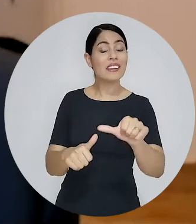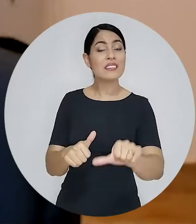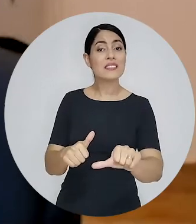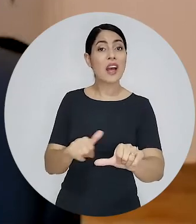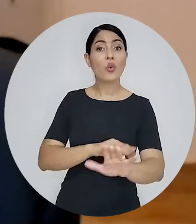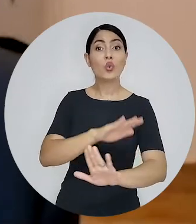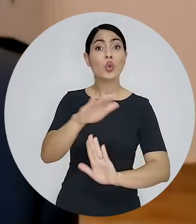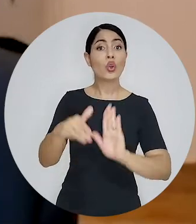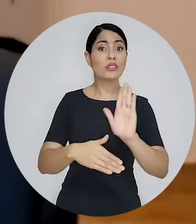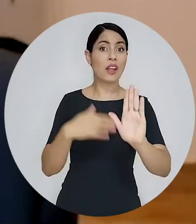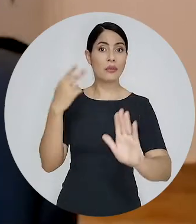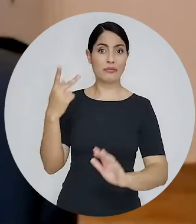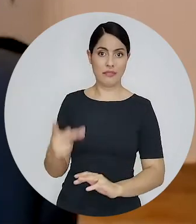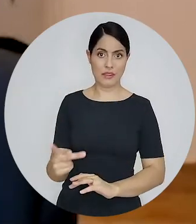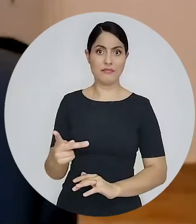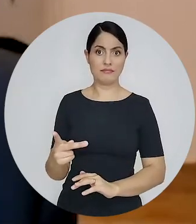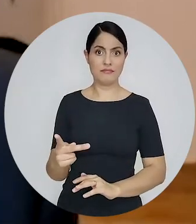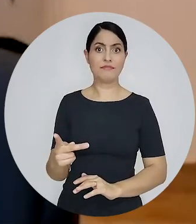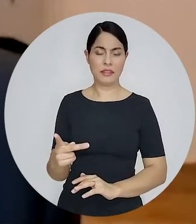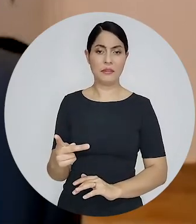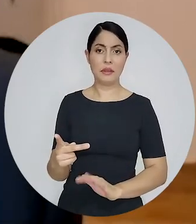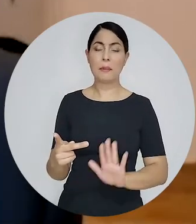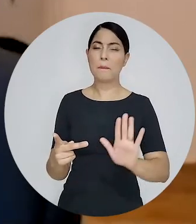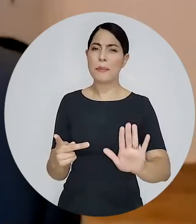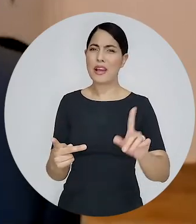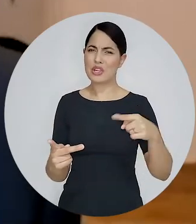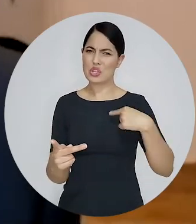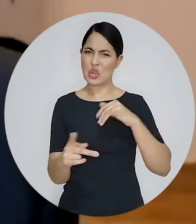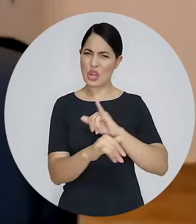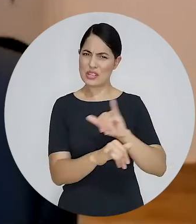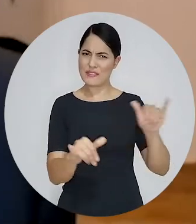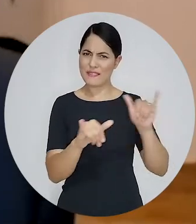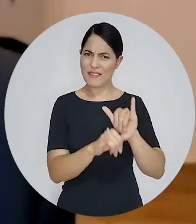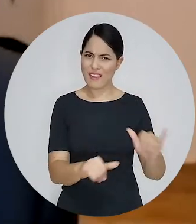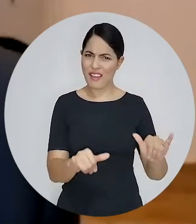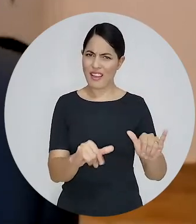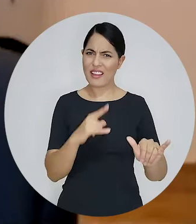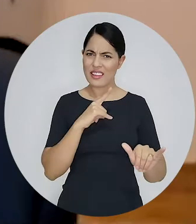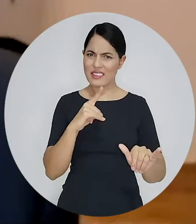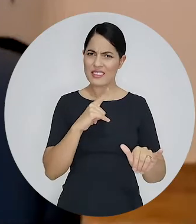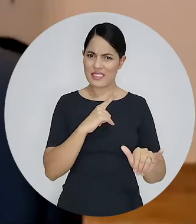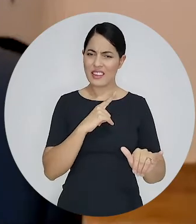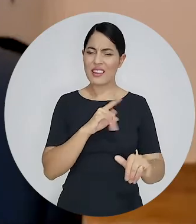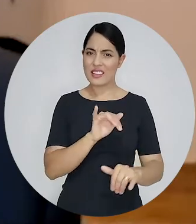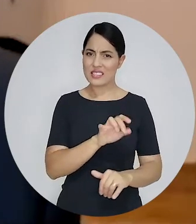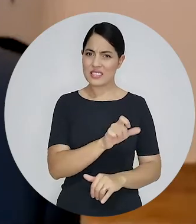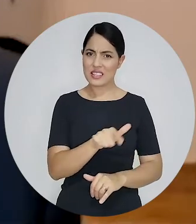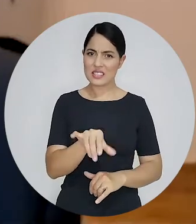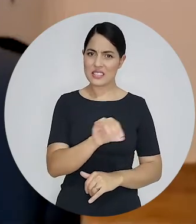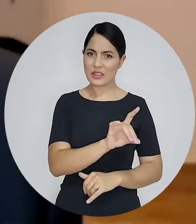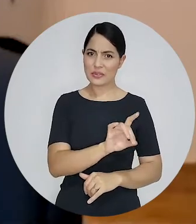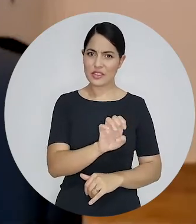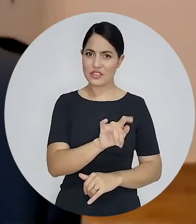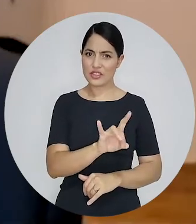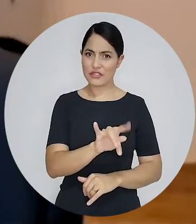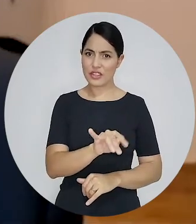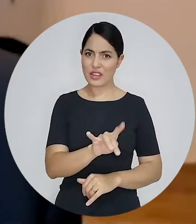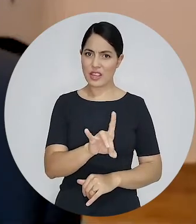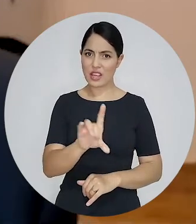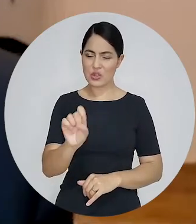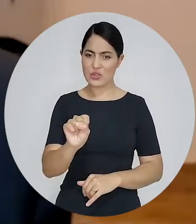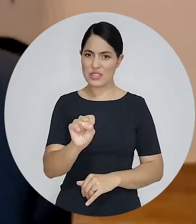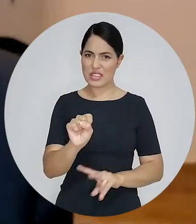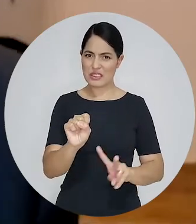se deve olhar é a carga tributária total. Dizer que há isenção na tributação de